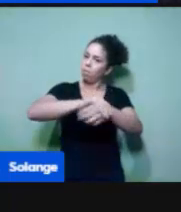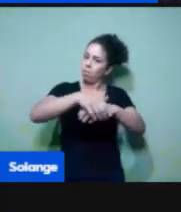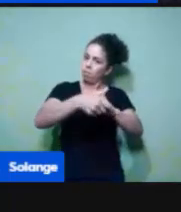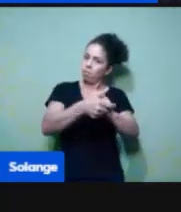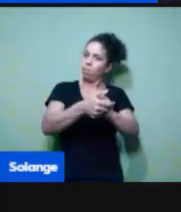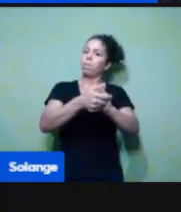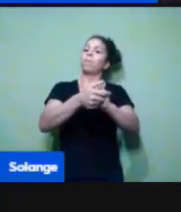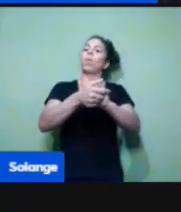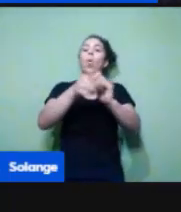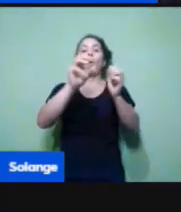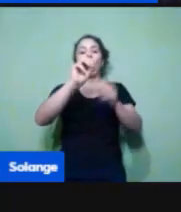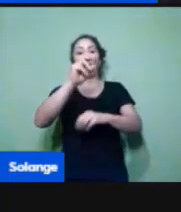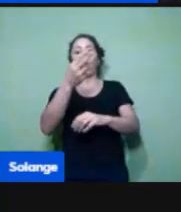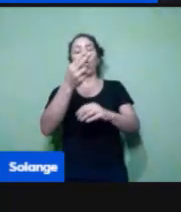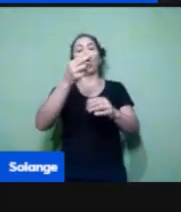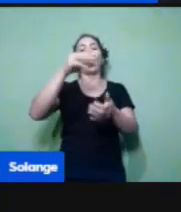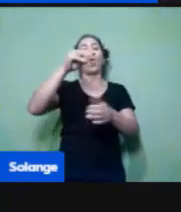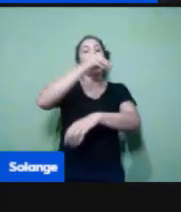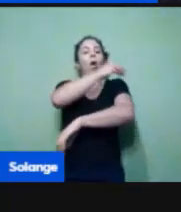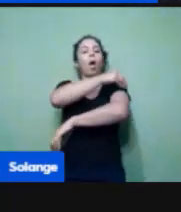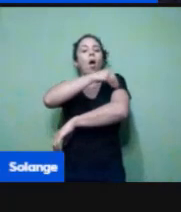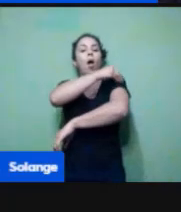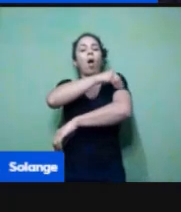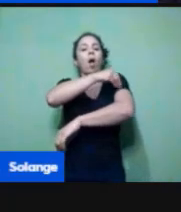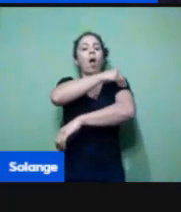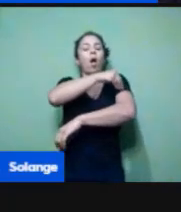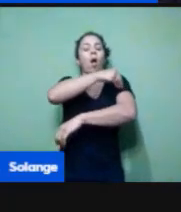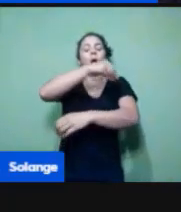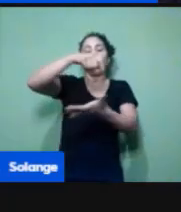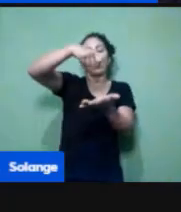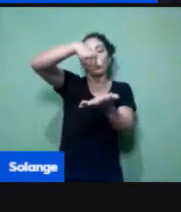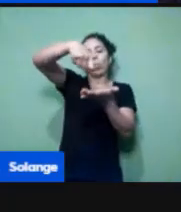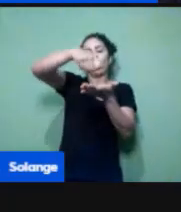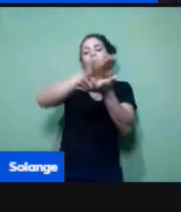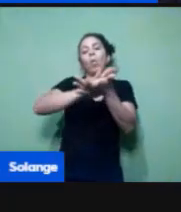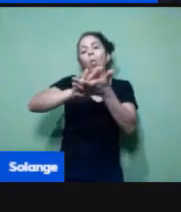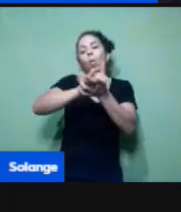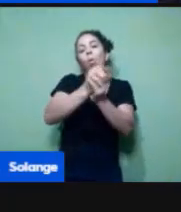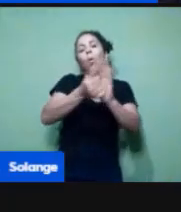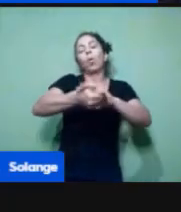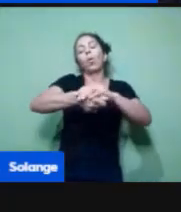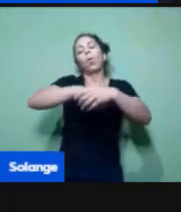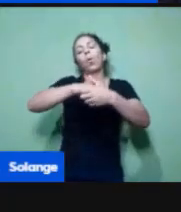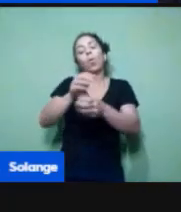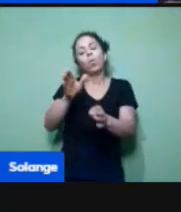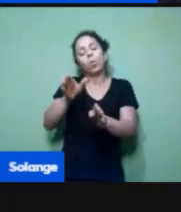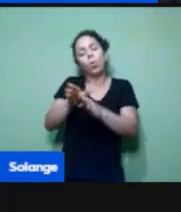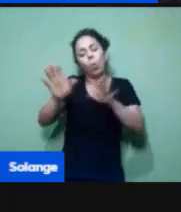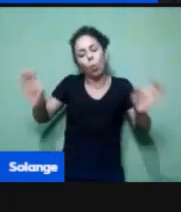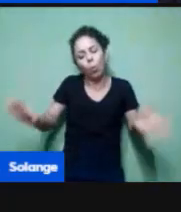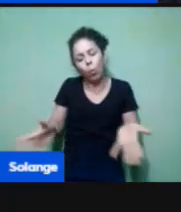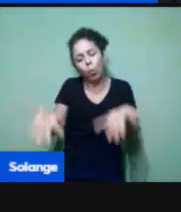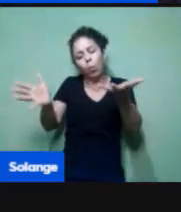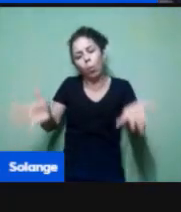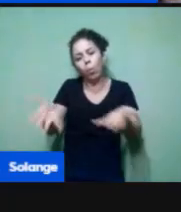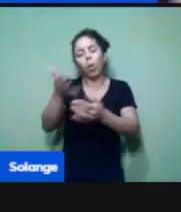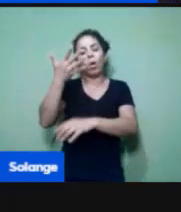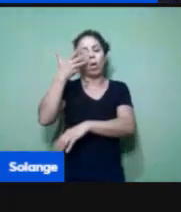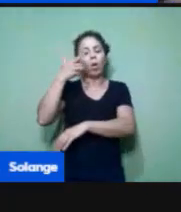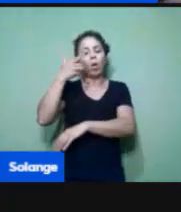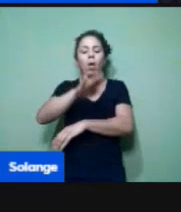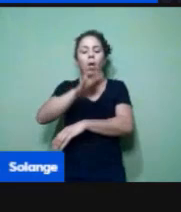agora de final, a gente estimular as crianças a lavar a mão, fazer toda aquela higienização.